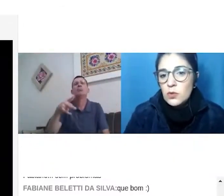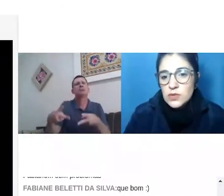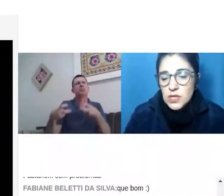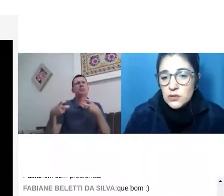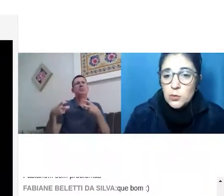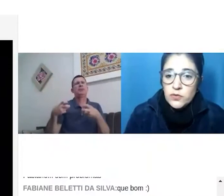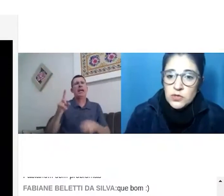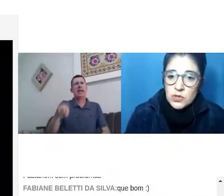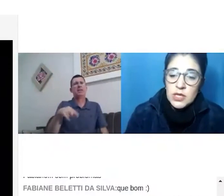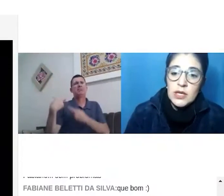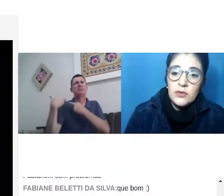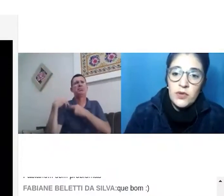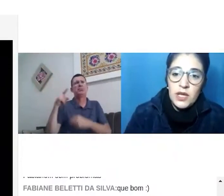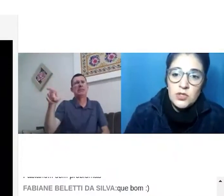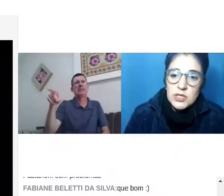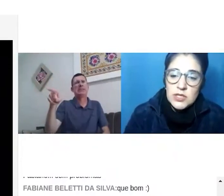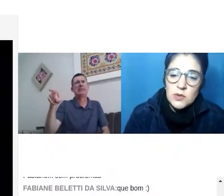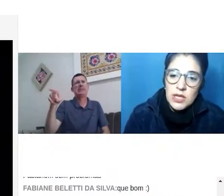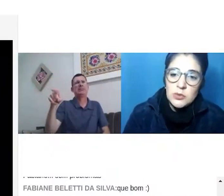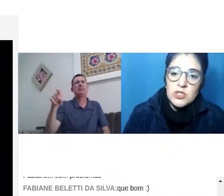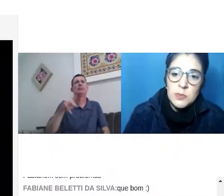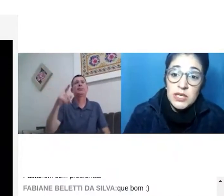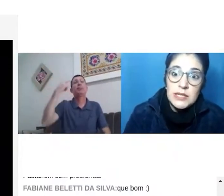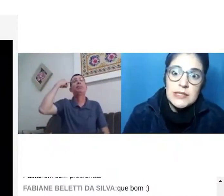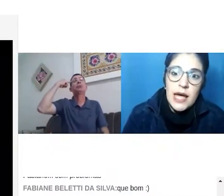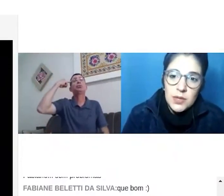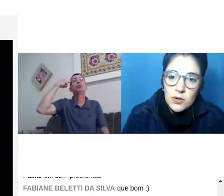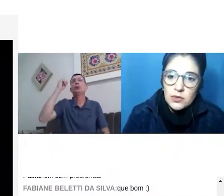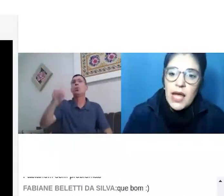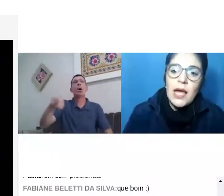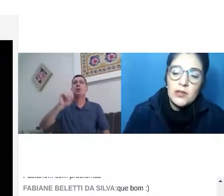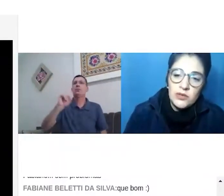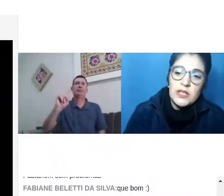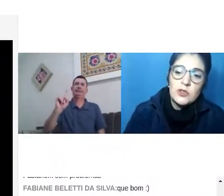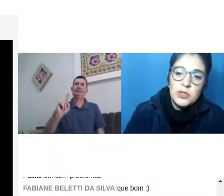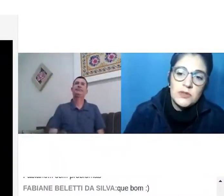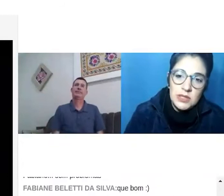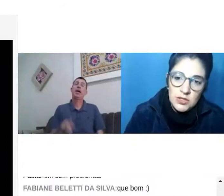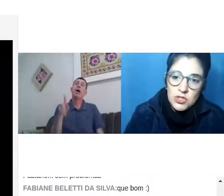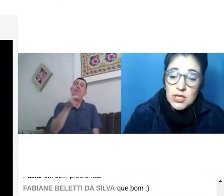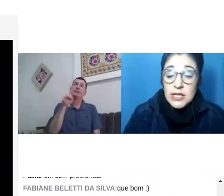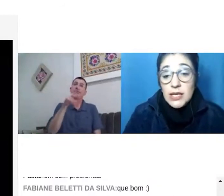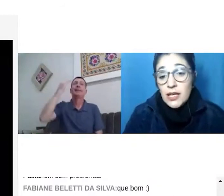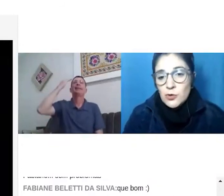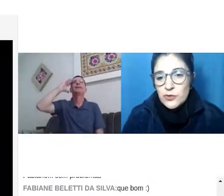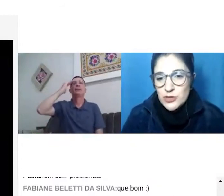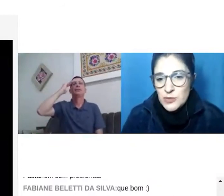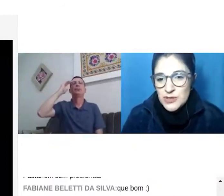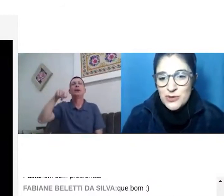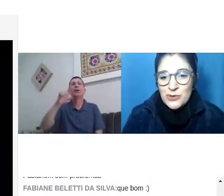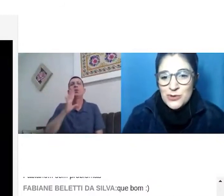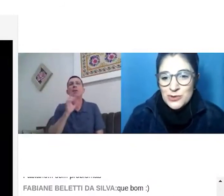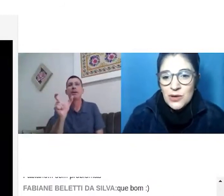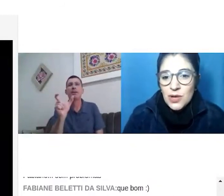sobre algum conceito. Aí o professor vem, diz e o intérprete explica e ele sabe agora. Ah, eu tenho que falar sobre isso. Entendi. E aí alguns professores